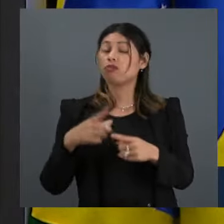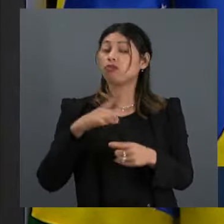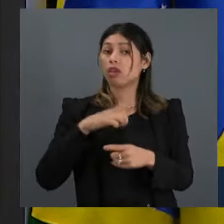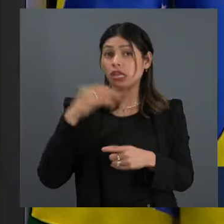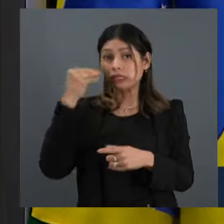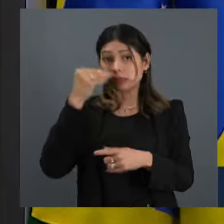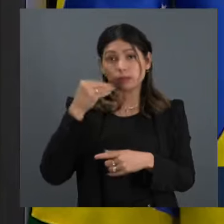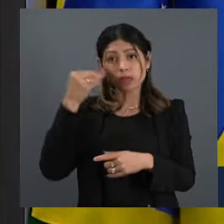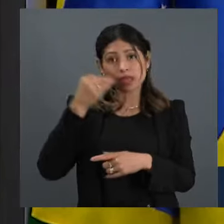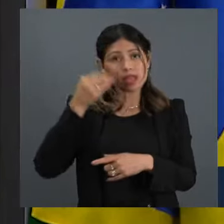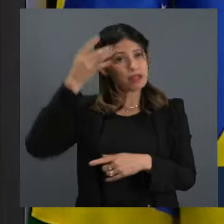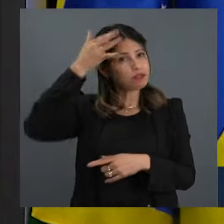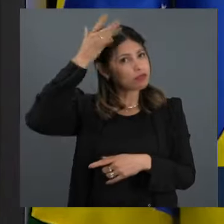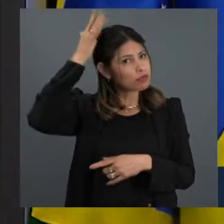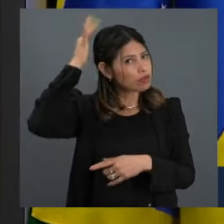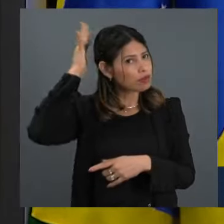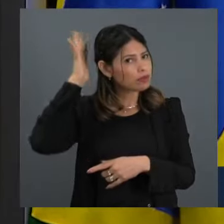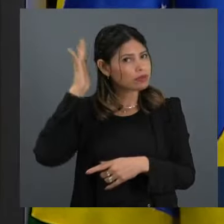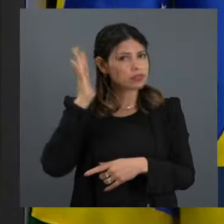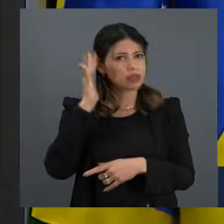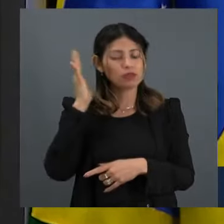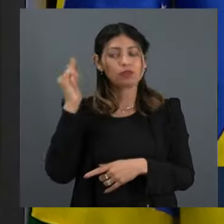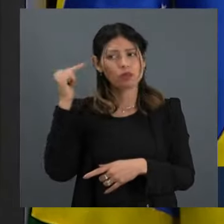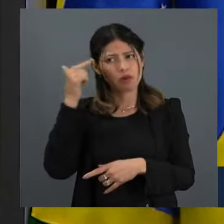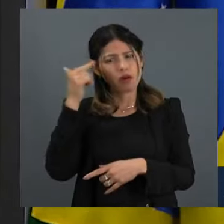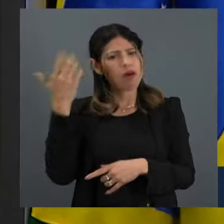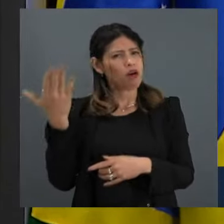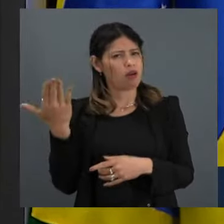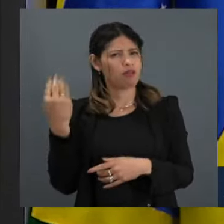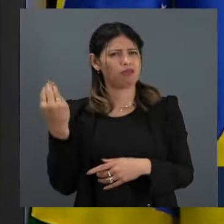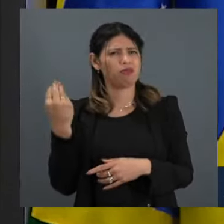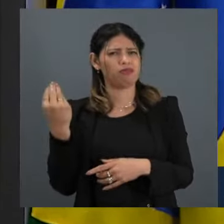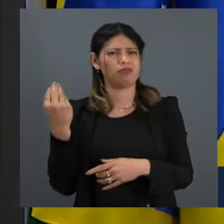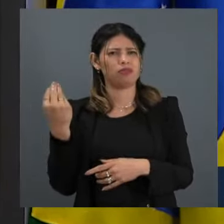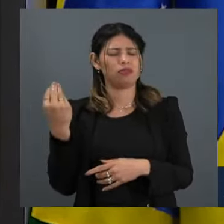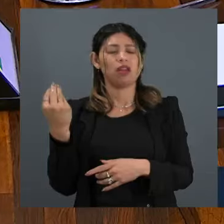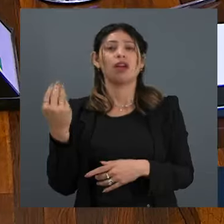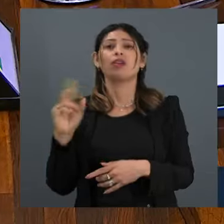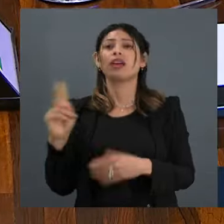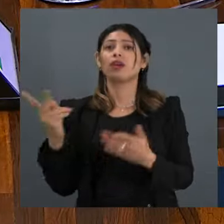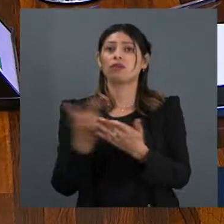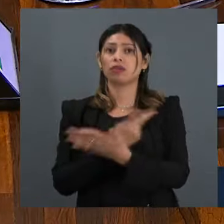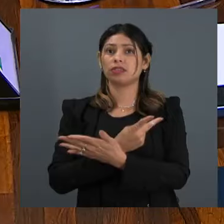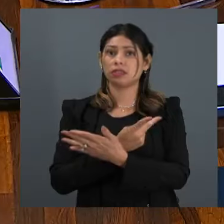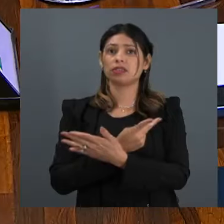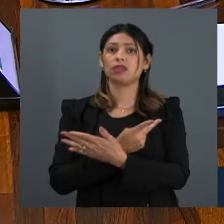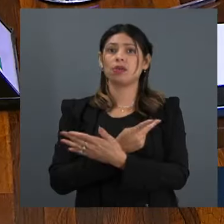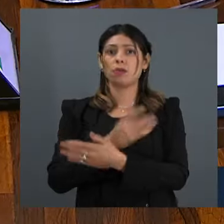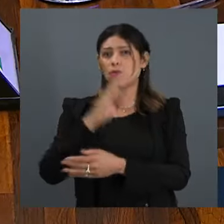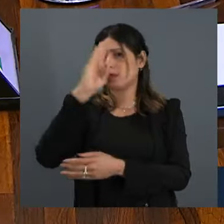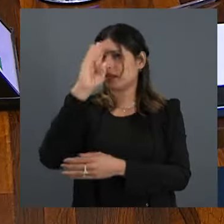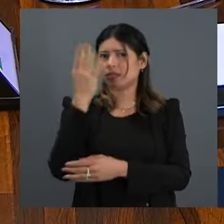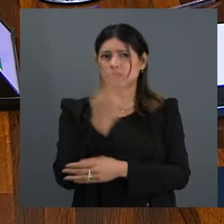foram... o que os bingos fizeram, especialmente nos aposentados.